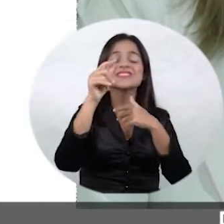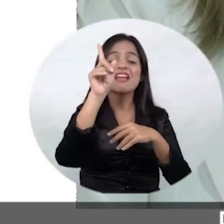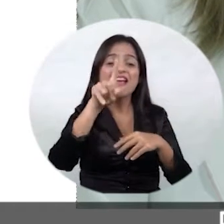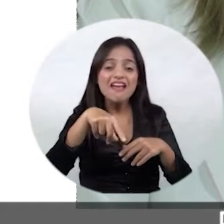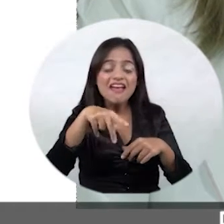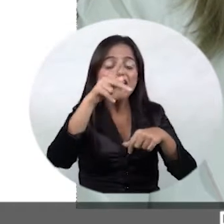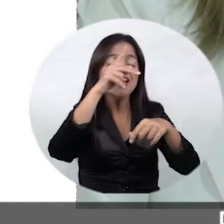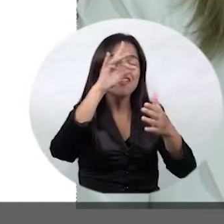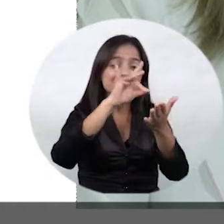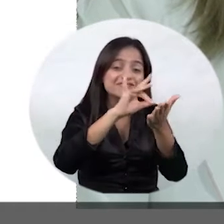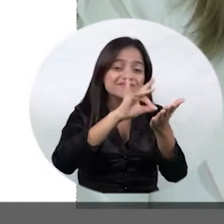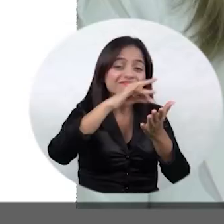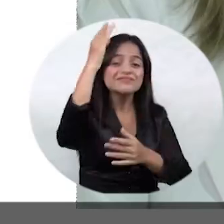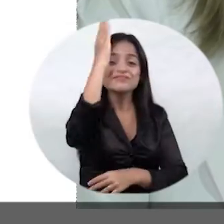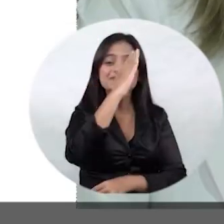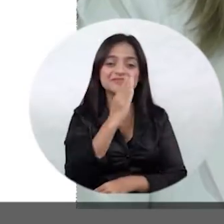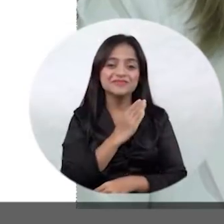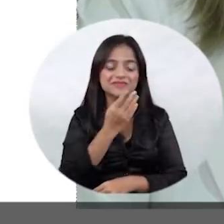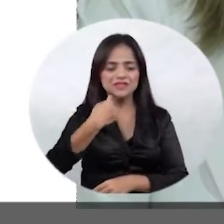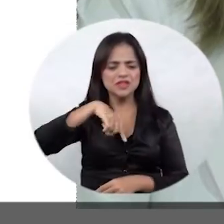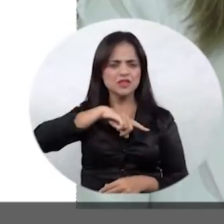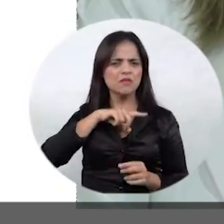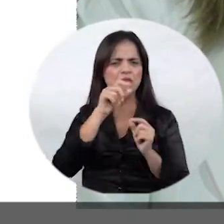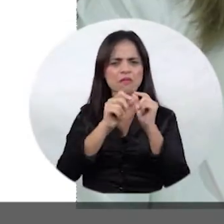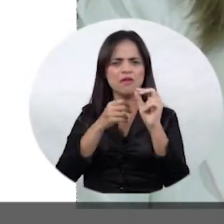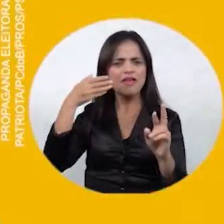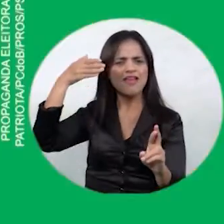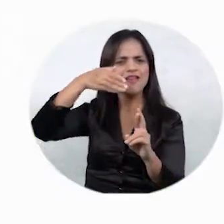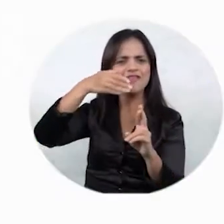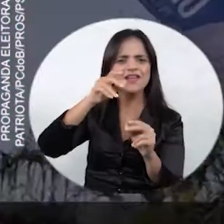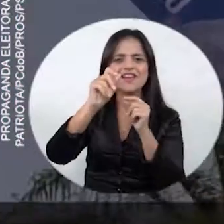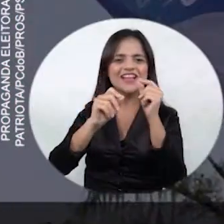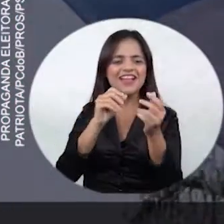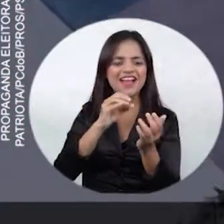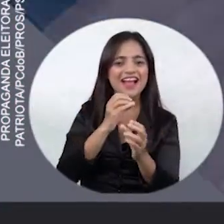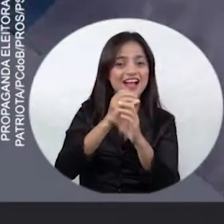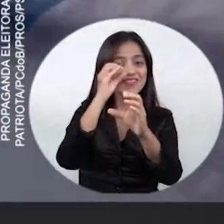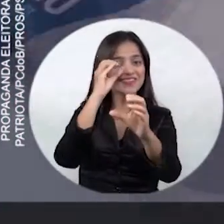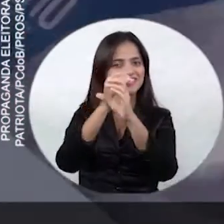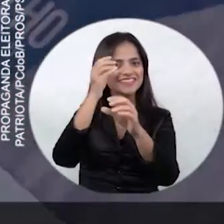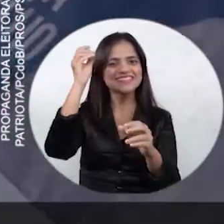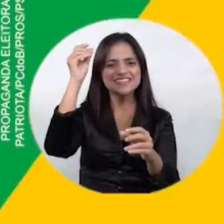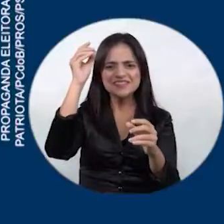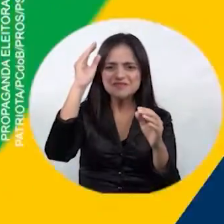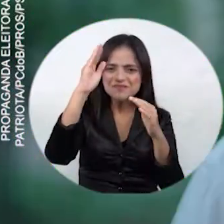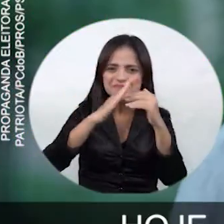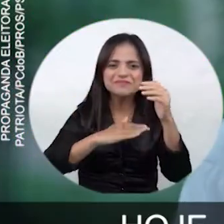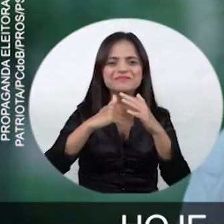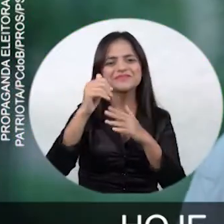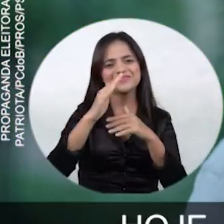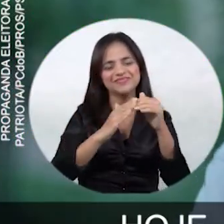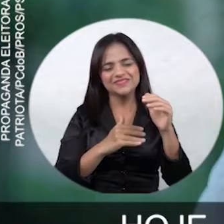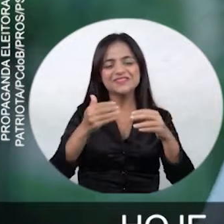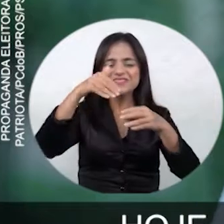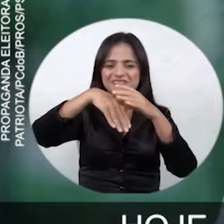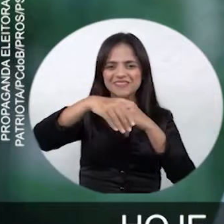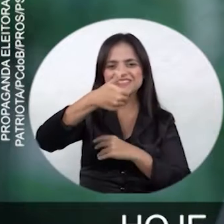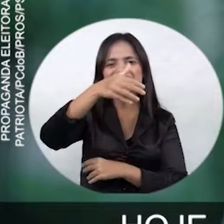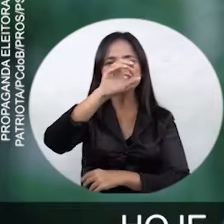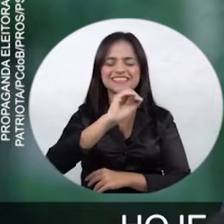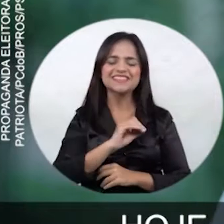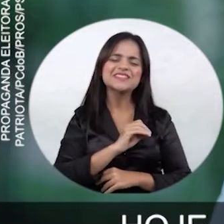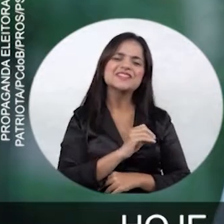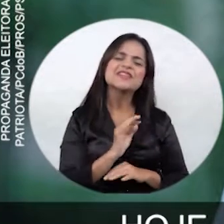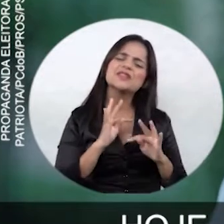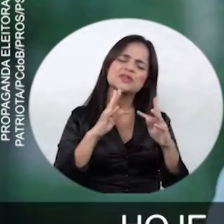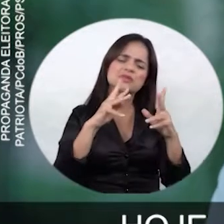nós vamos focar no atendimento ambulatorial de especialidades. Voto no 10! Hoje, depois de tudo,